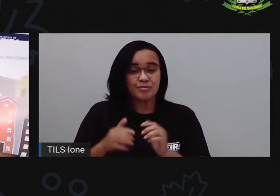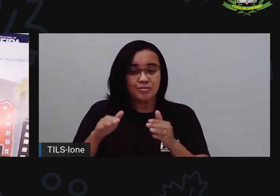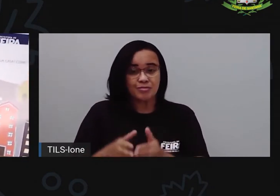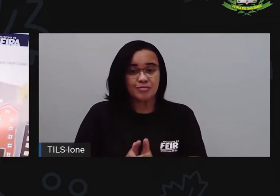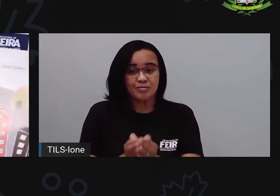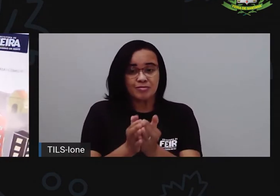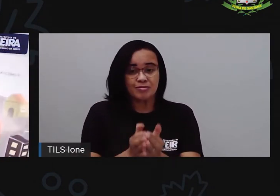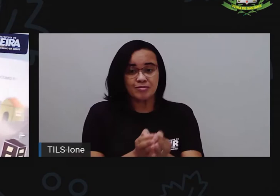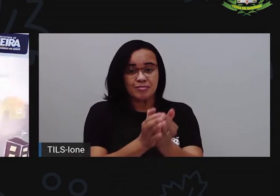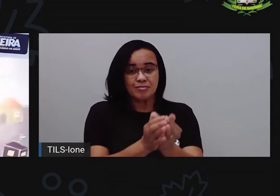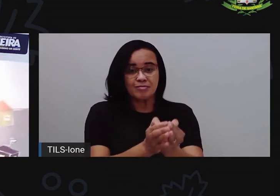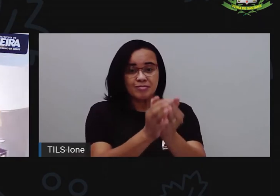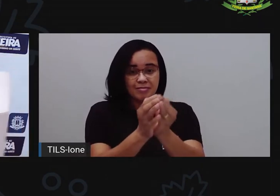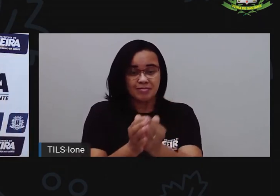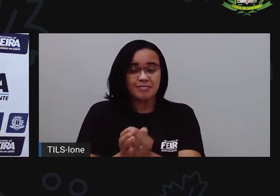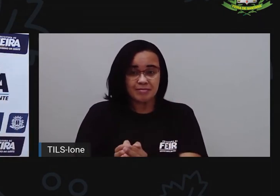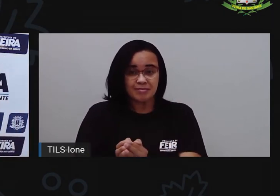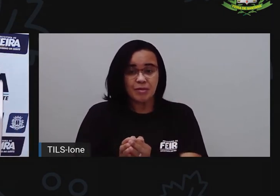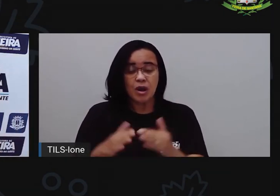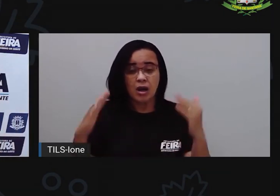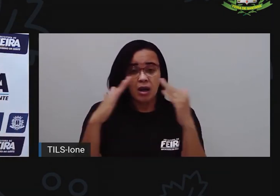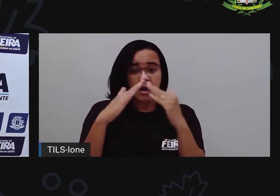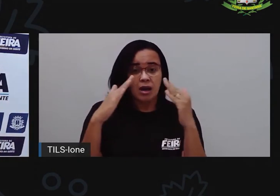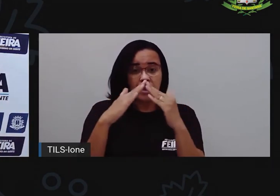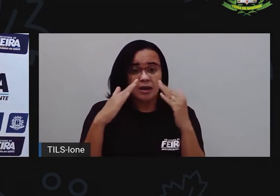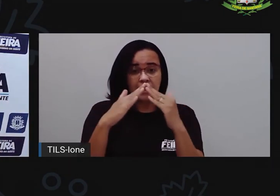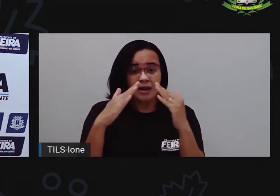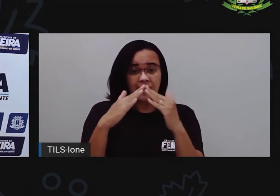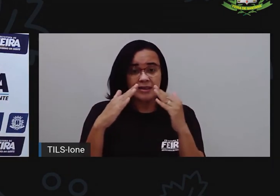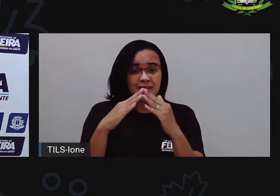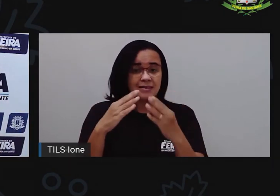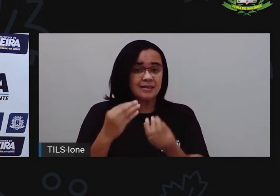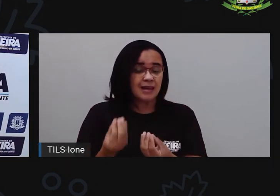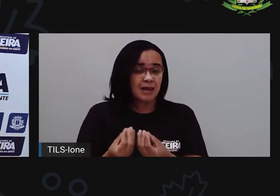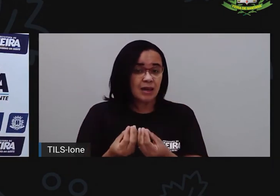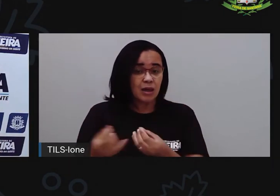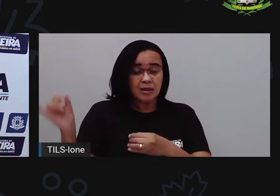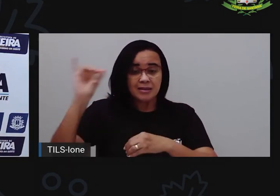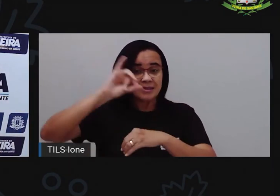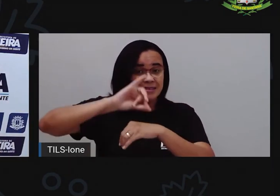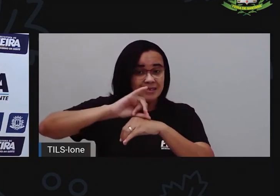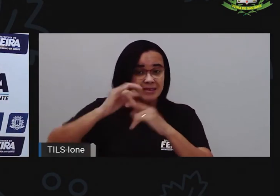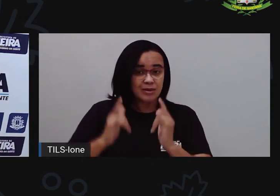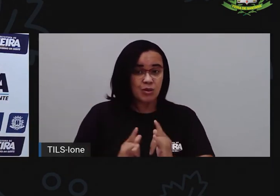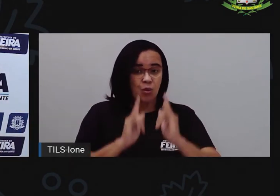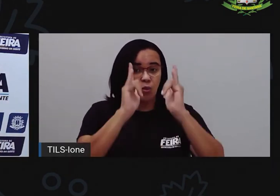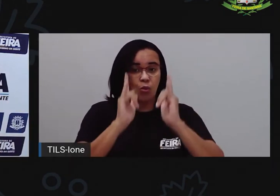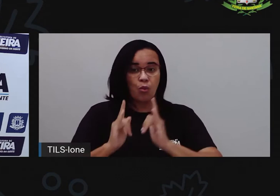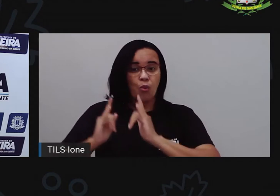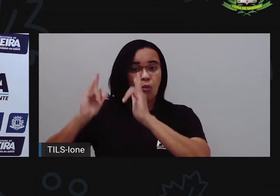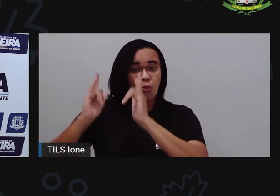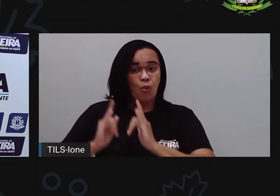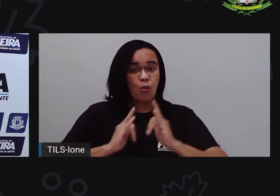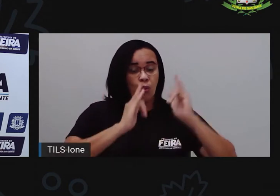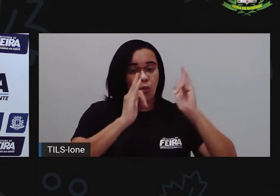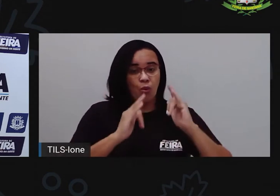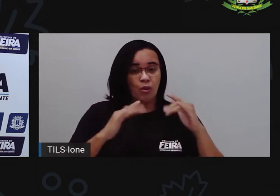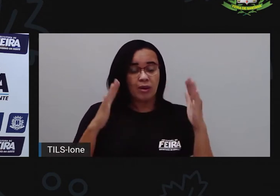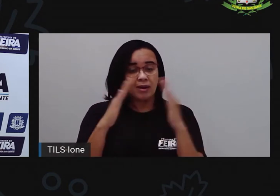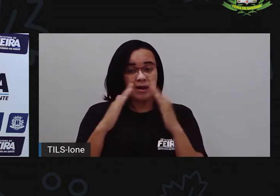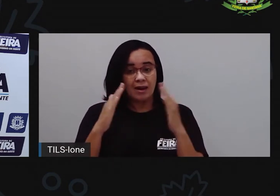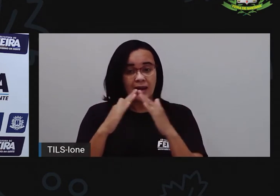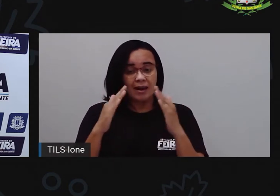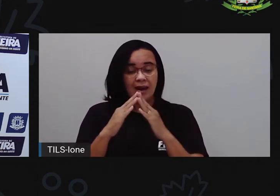Mora em uma casa de uma... A casa aqui de andar, né? Em edifício. Mora em casas